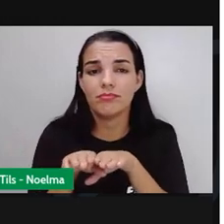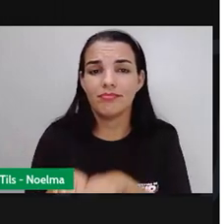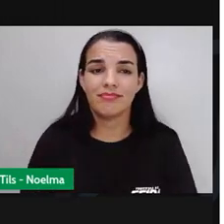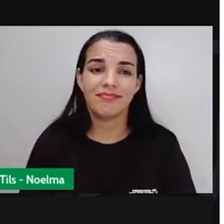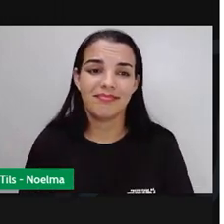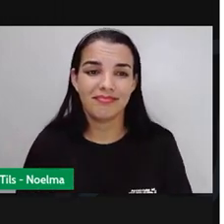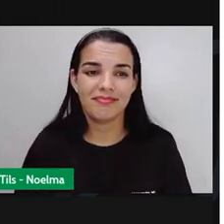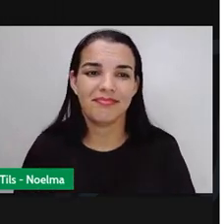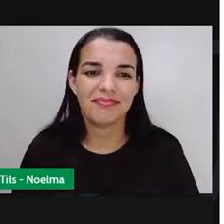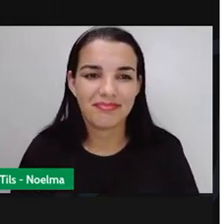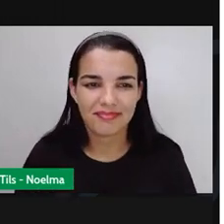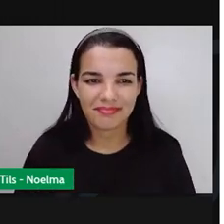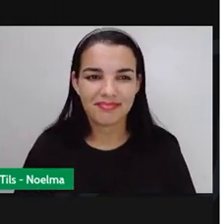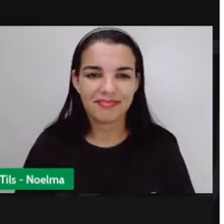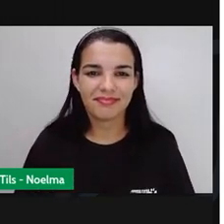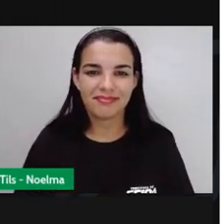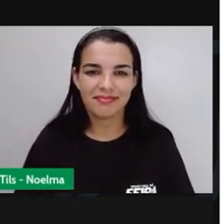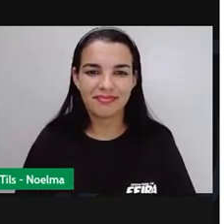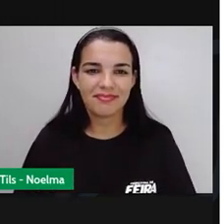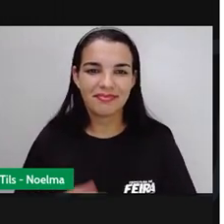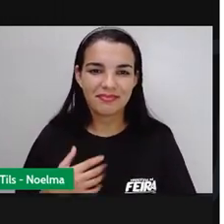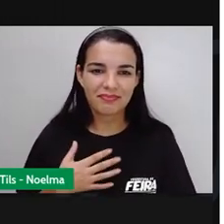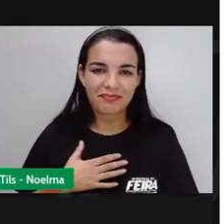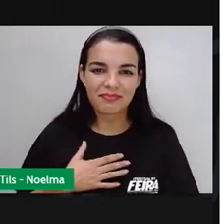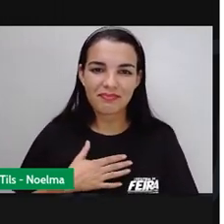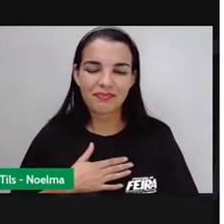É isso aí. Quilão!